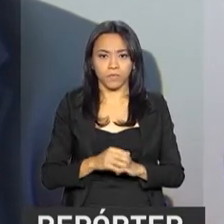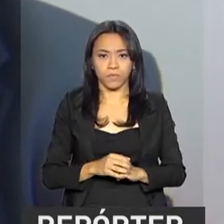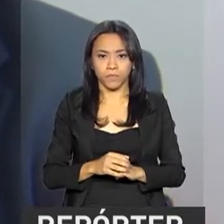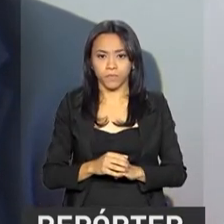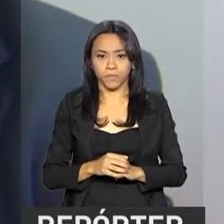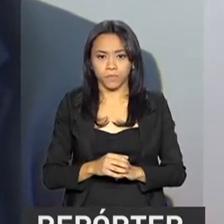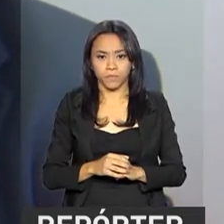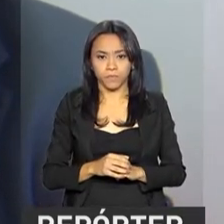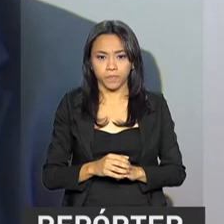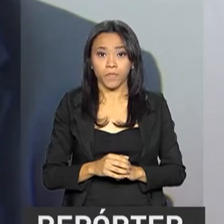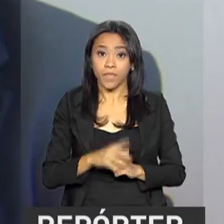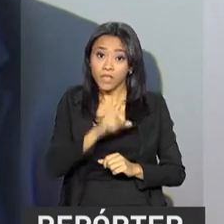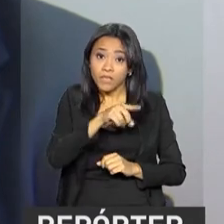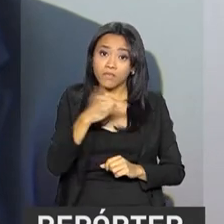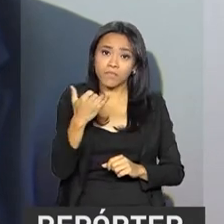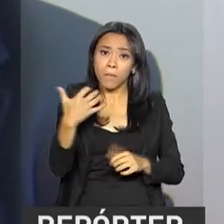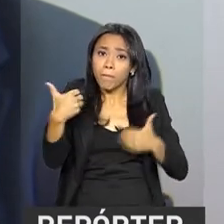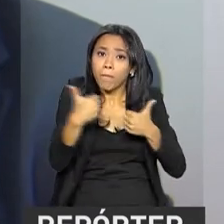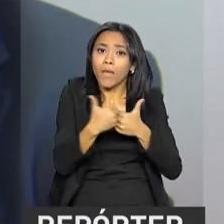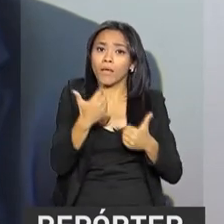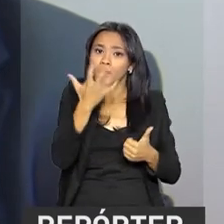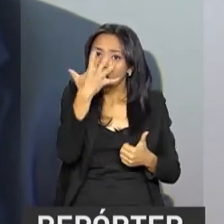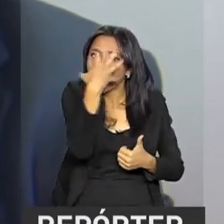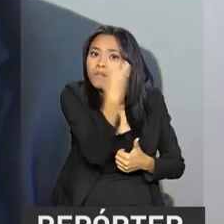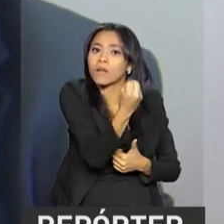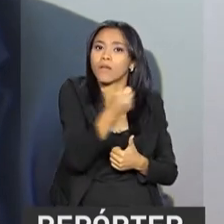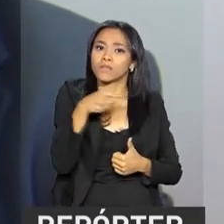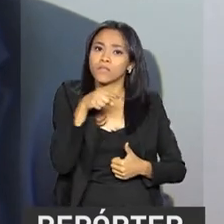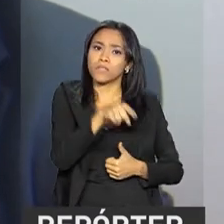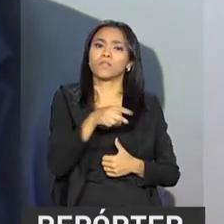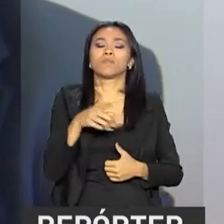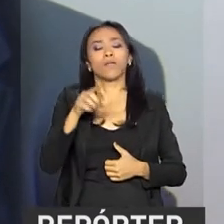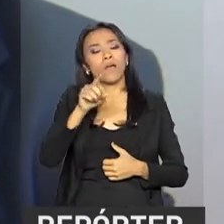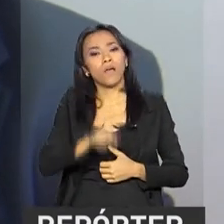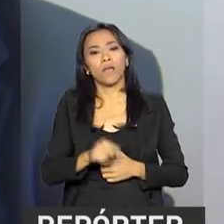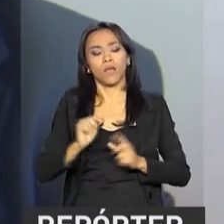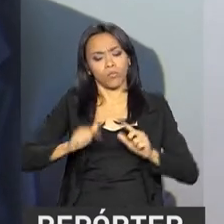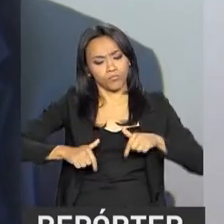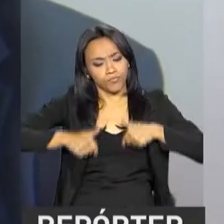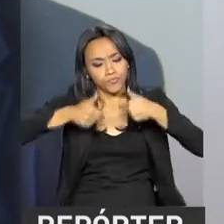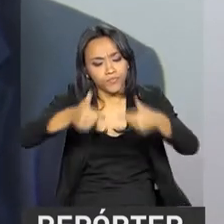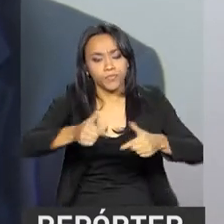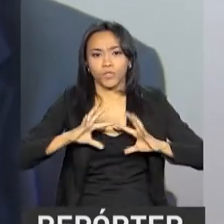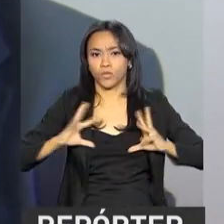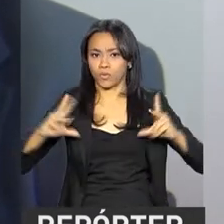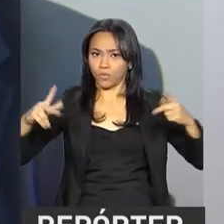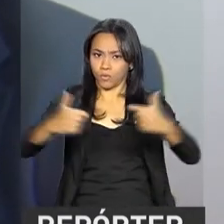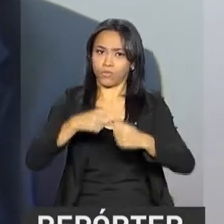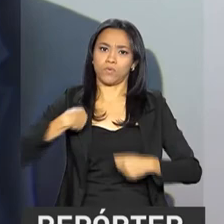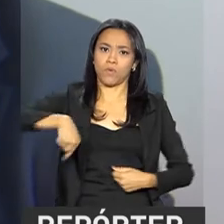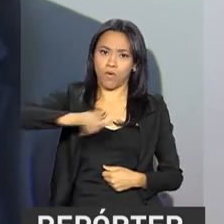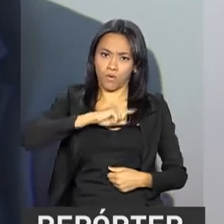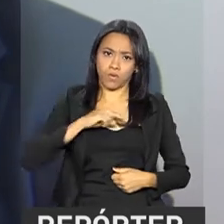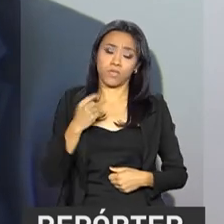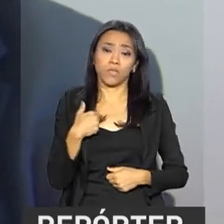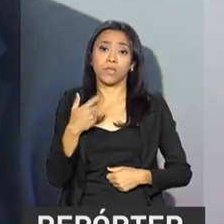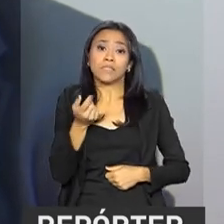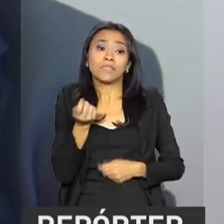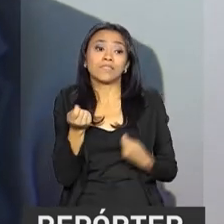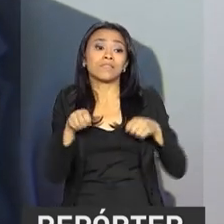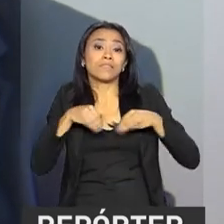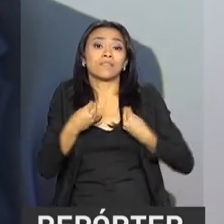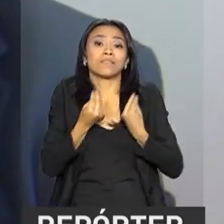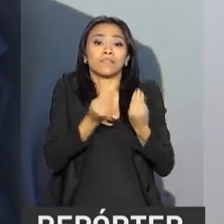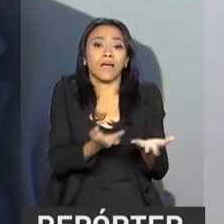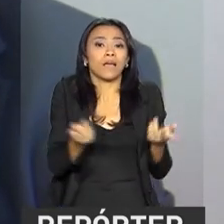atrativos. Enfim, é uma missão, tem que ser uma missão de todos nós viabilizar o